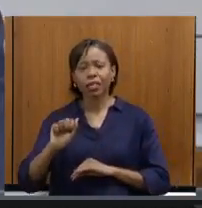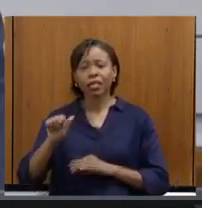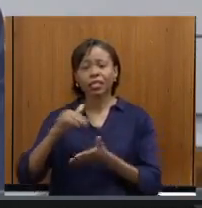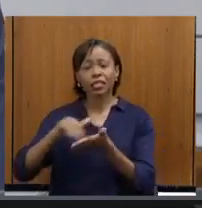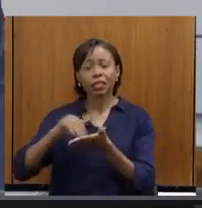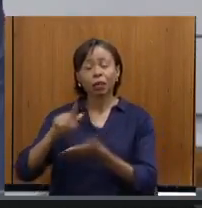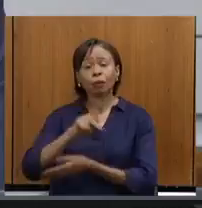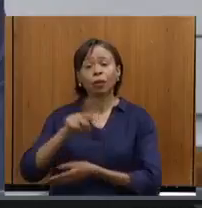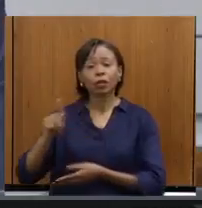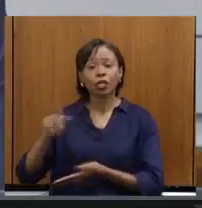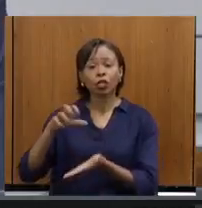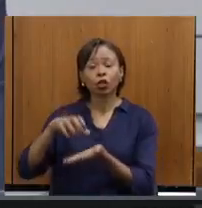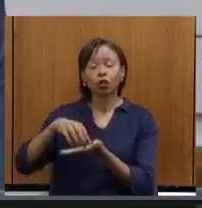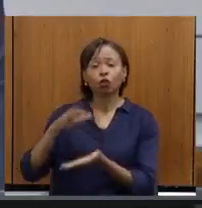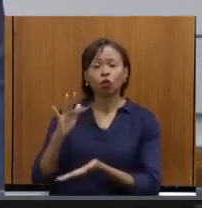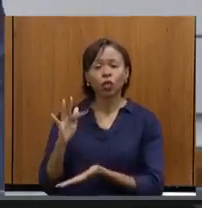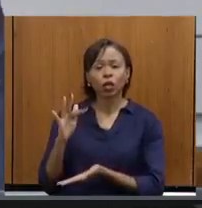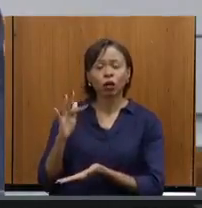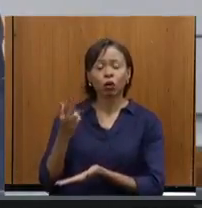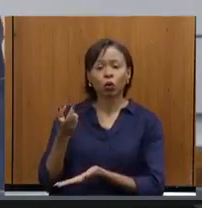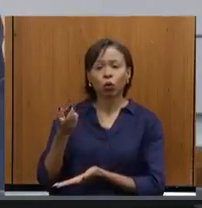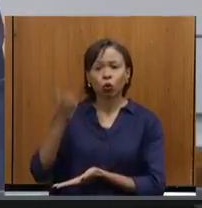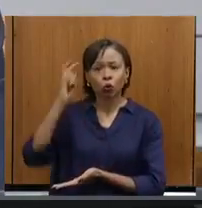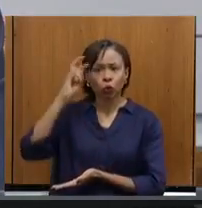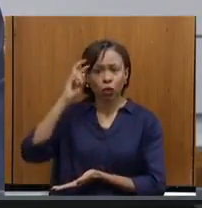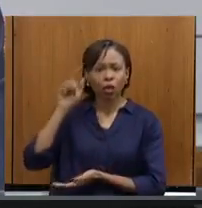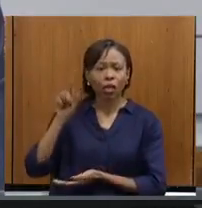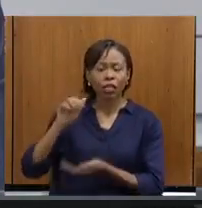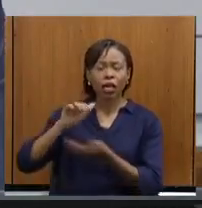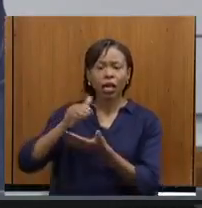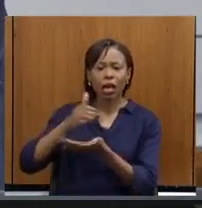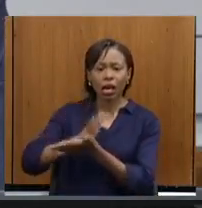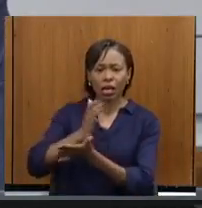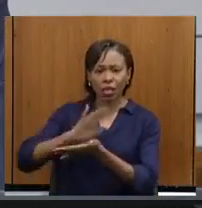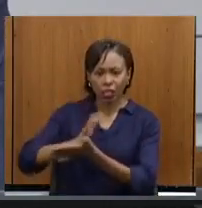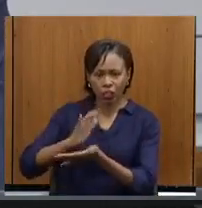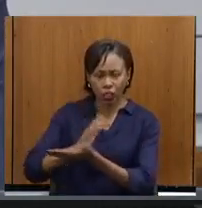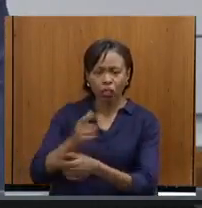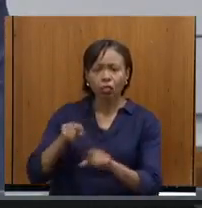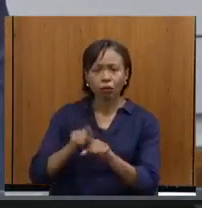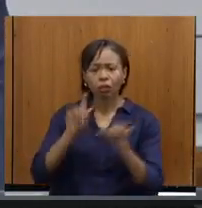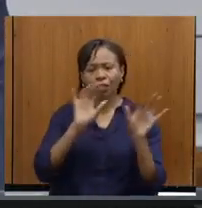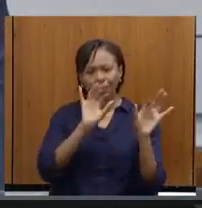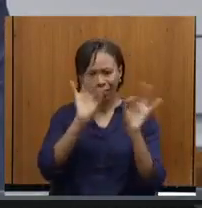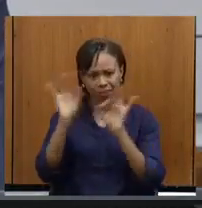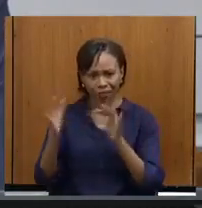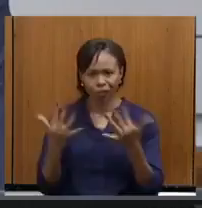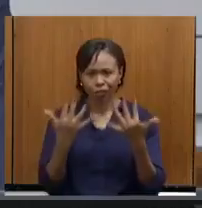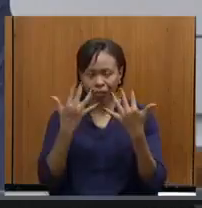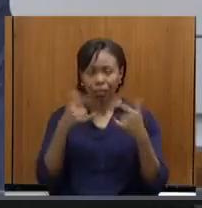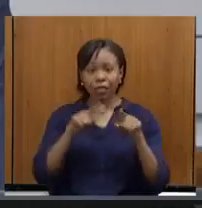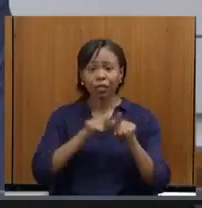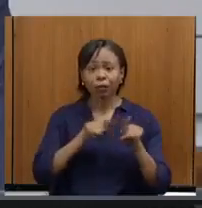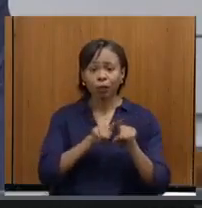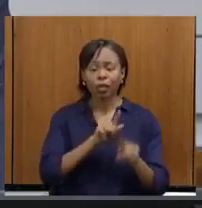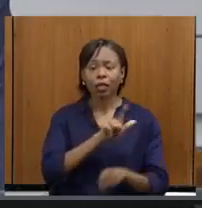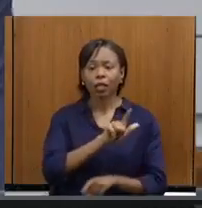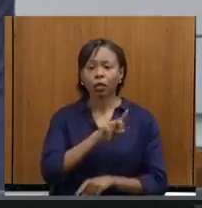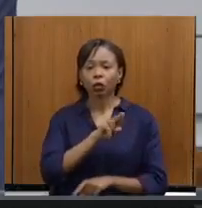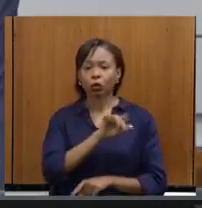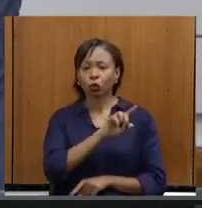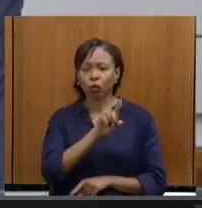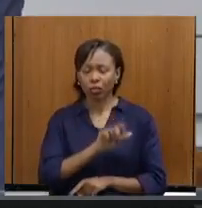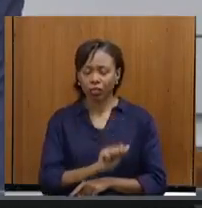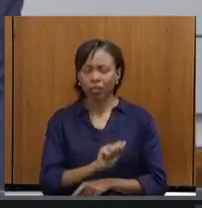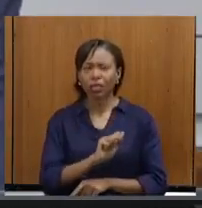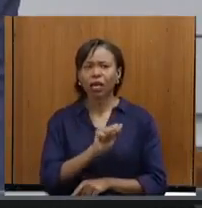presidente da Fundação Cultural Comum Barretti Araxá, que também nos acompanham, e a Luísa Cinta, que é a secretária de